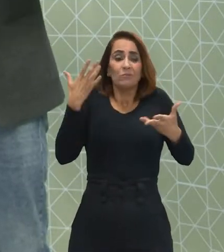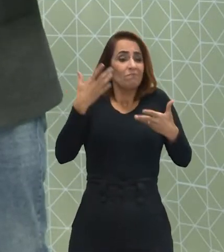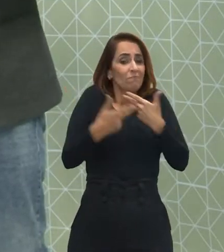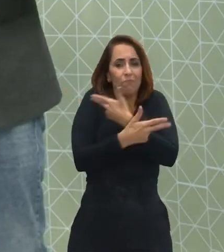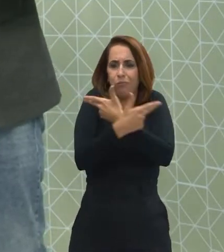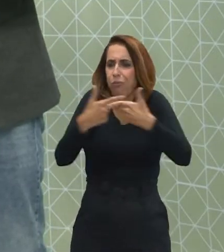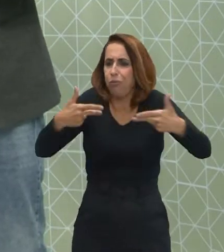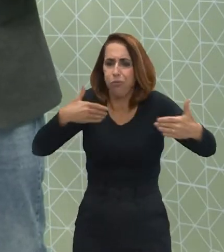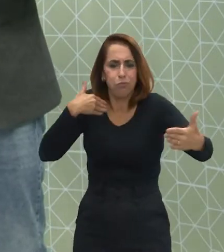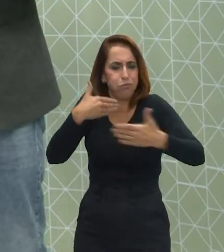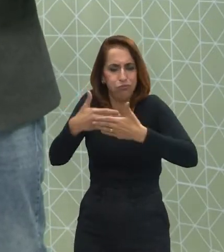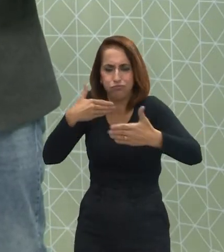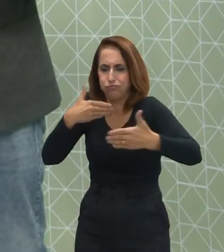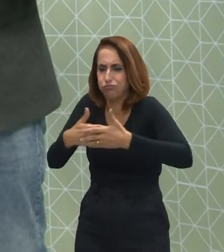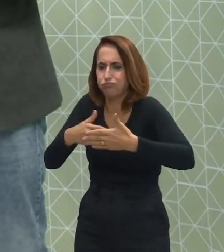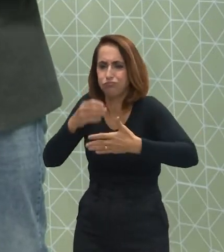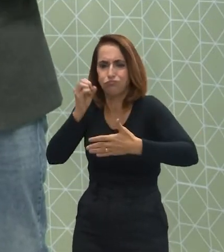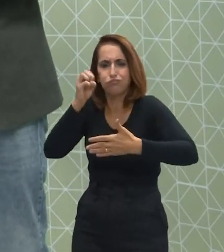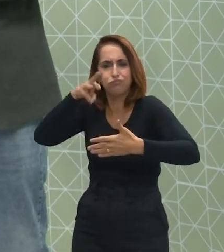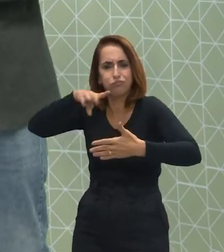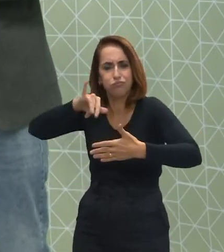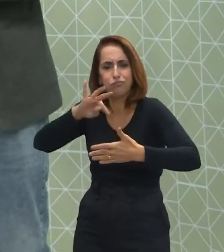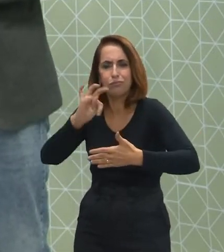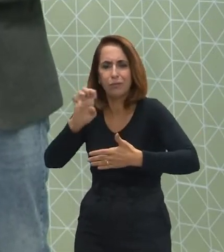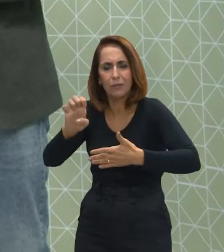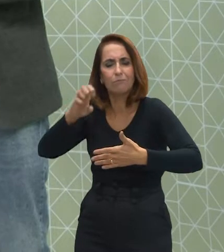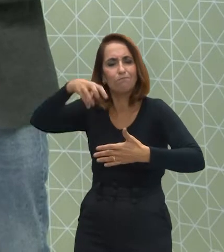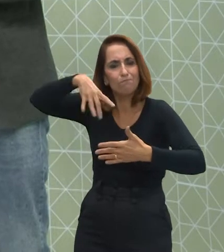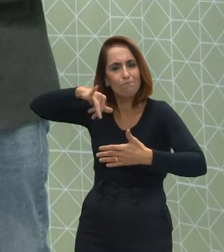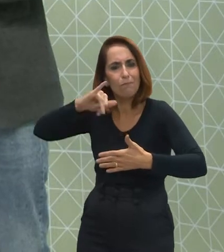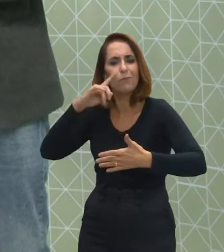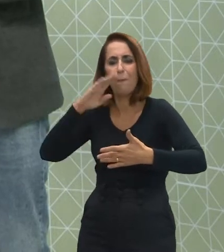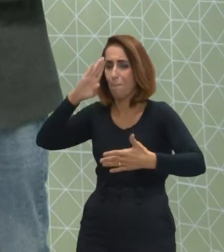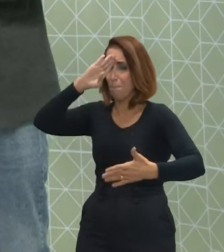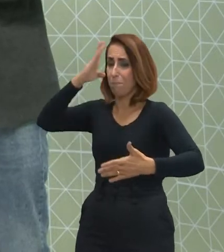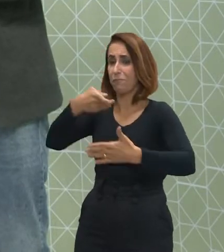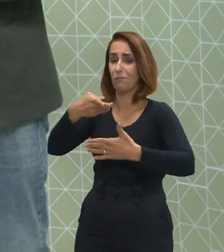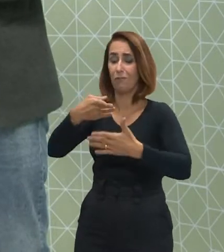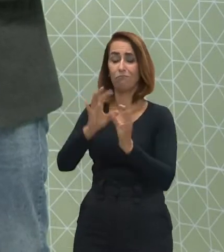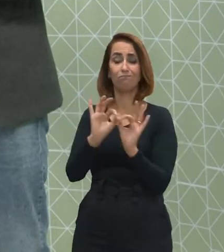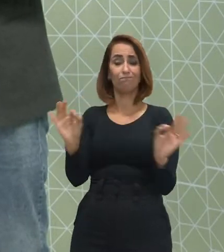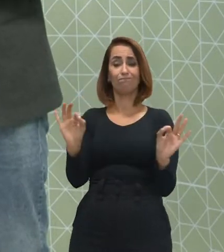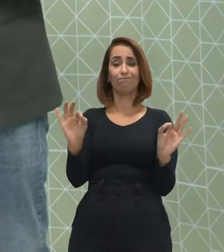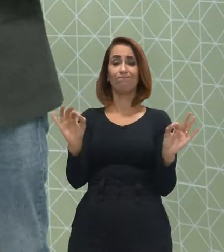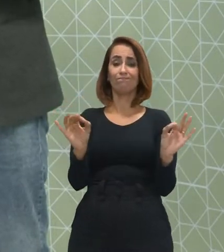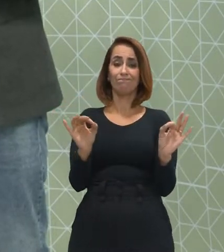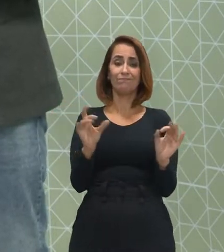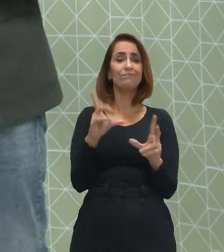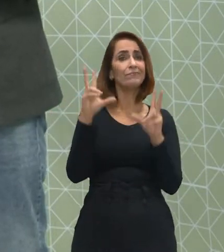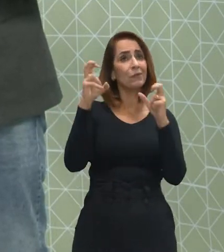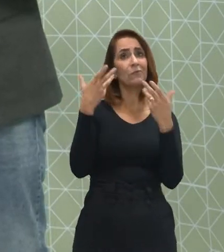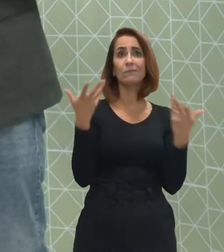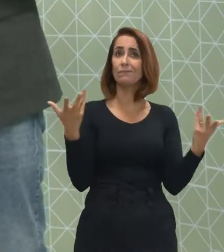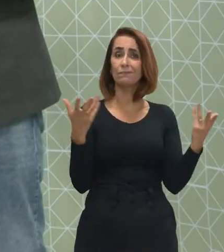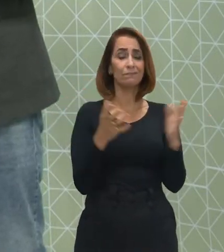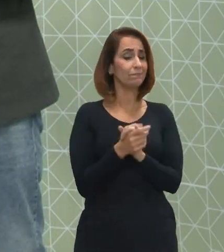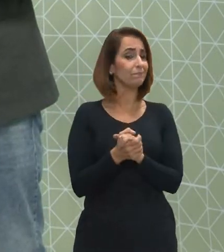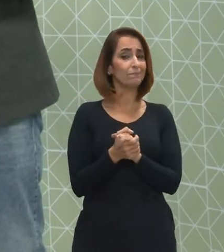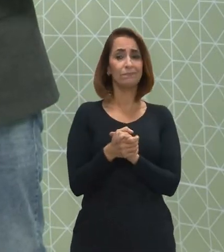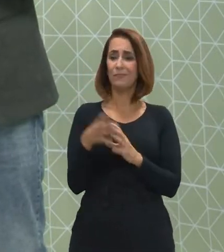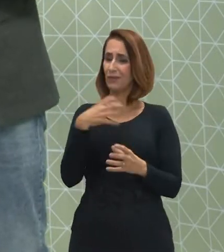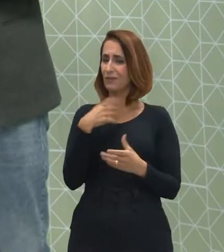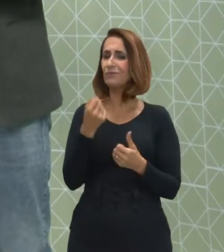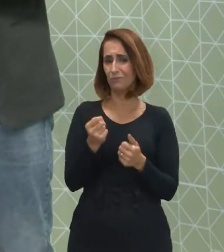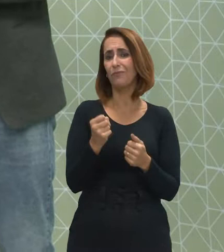vários conflitos no Oriente Médio, principalmente, tá? Então, temas nesse